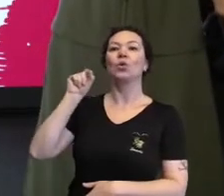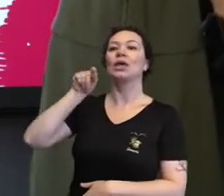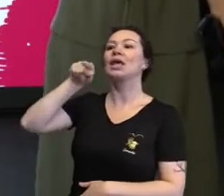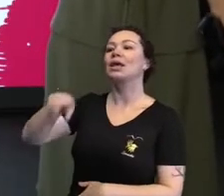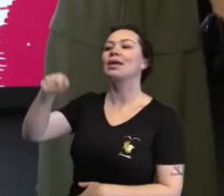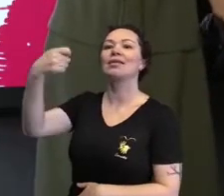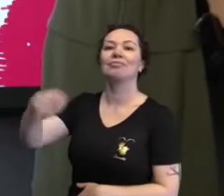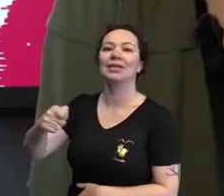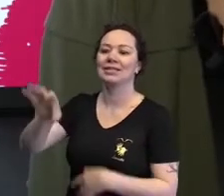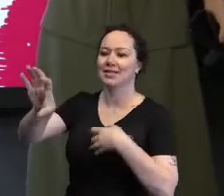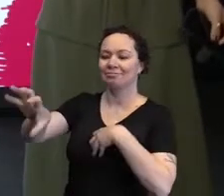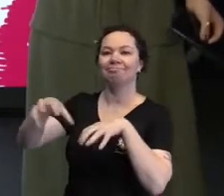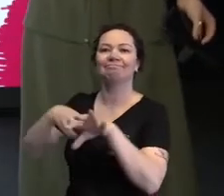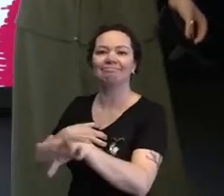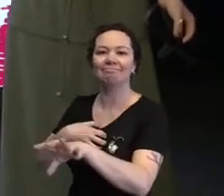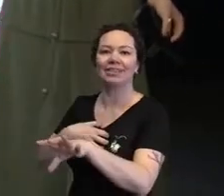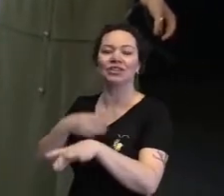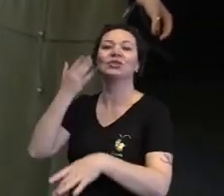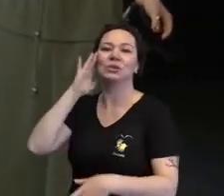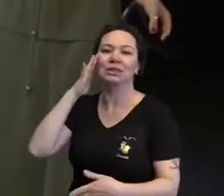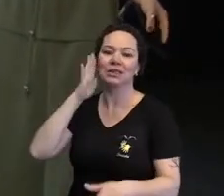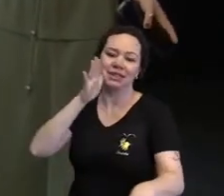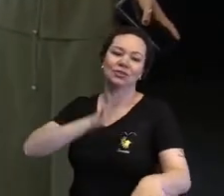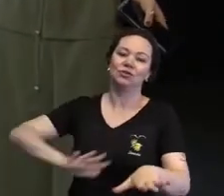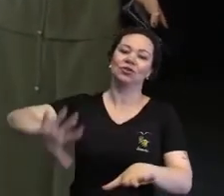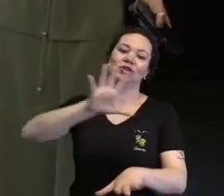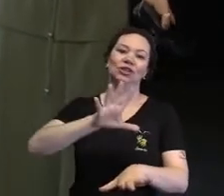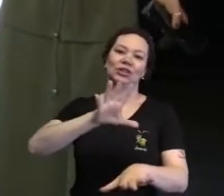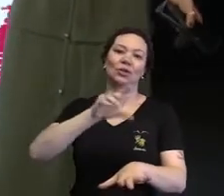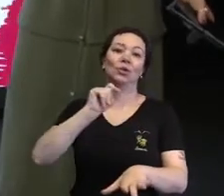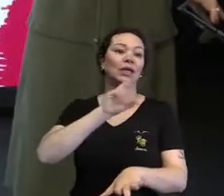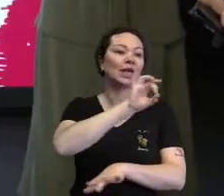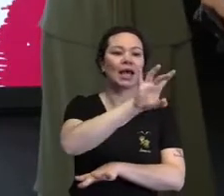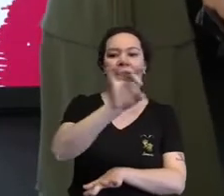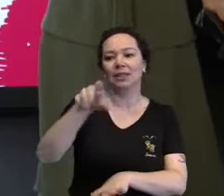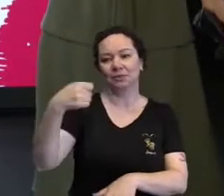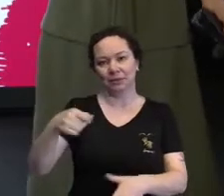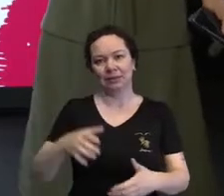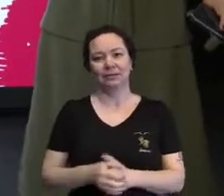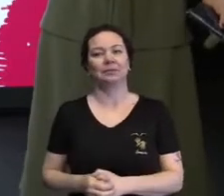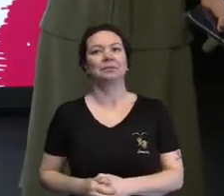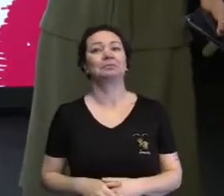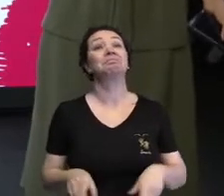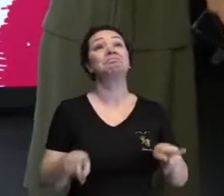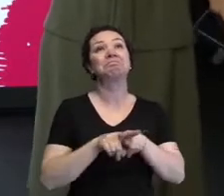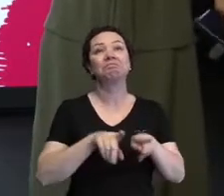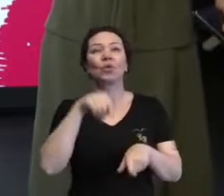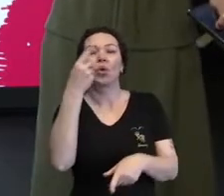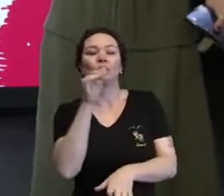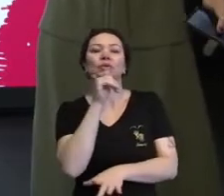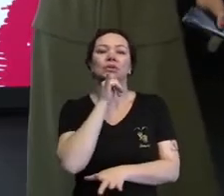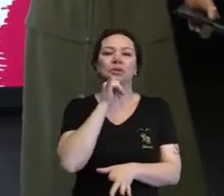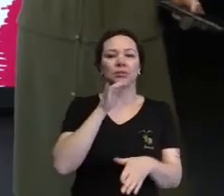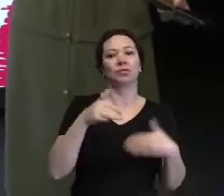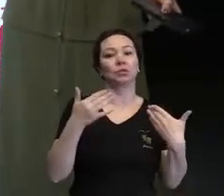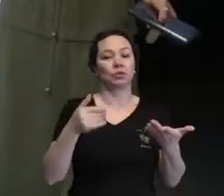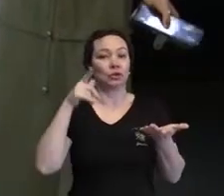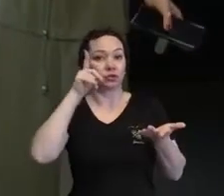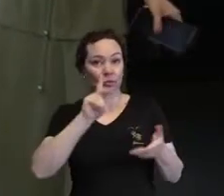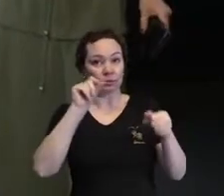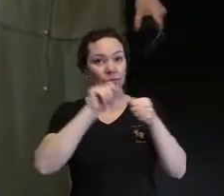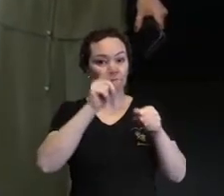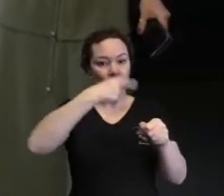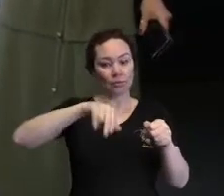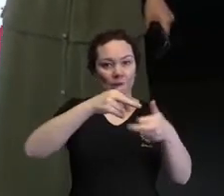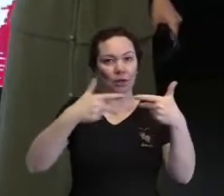dificuldades de todo mundo que está à nossa volta. E aí, trazendo um pouquinho mais para exemplos concretos, né? Quando a gente consegue fazer